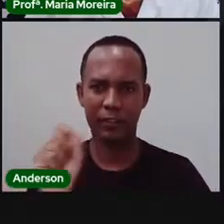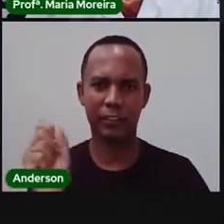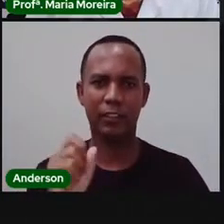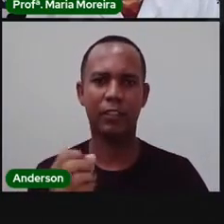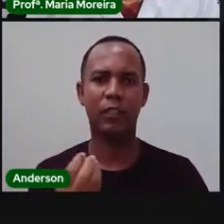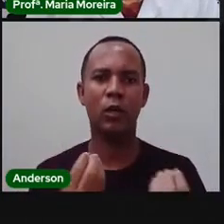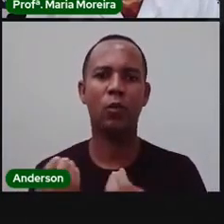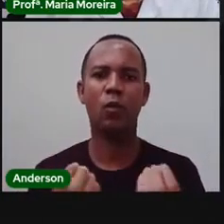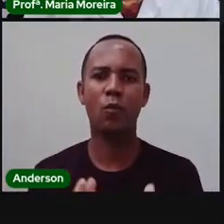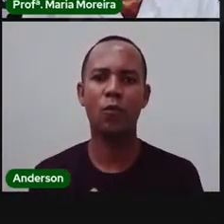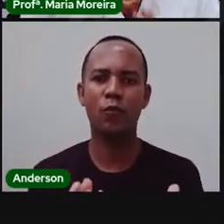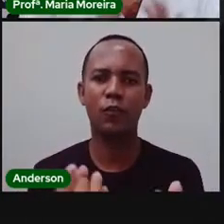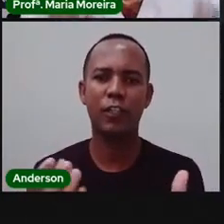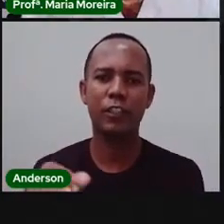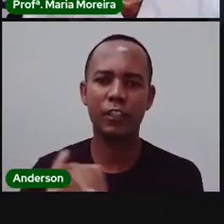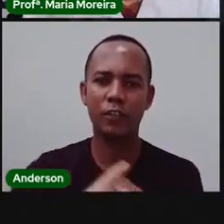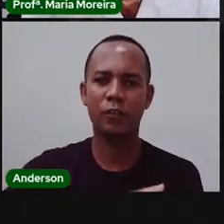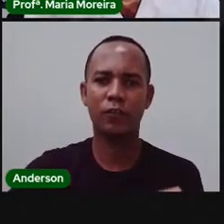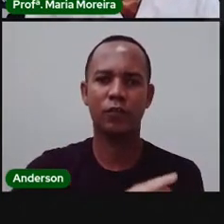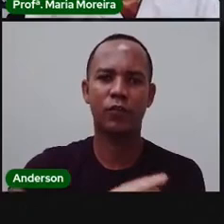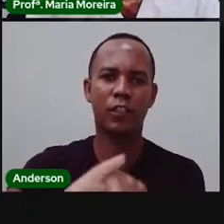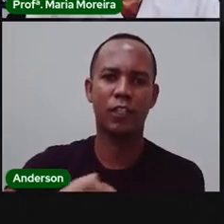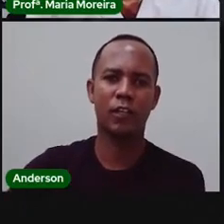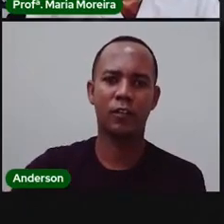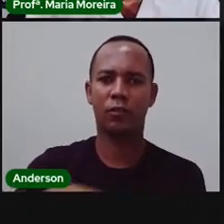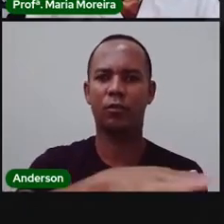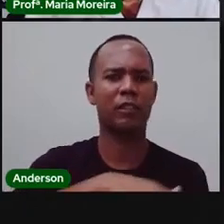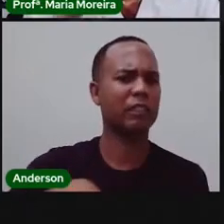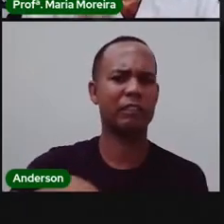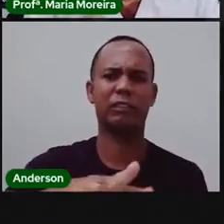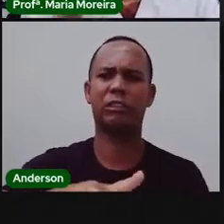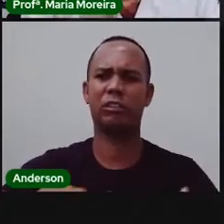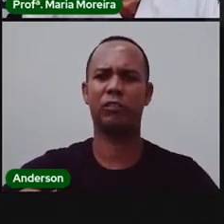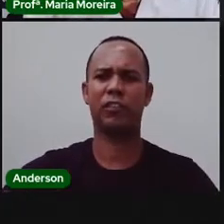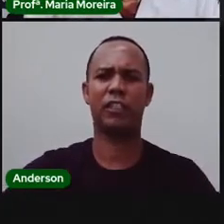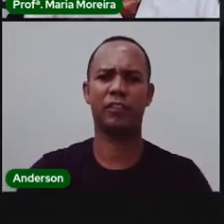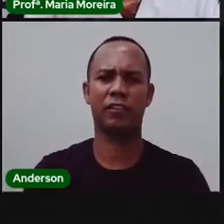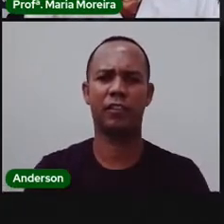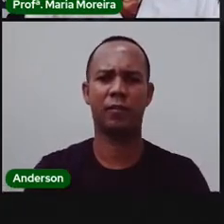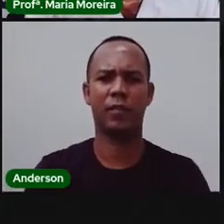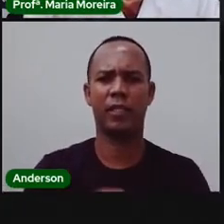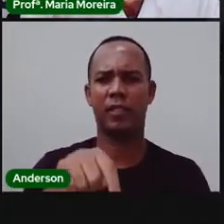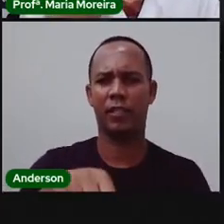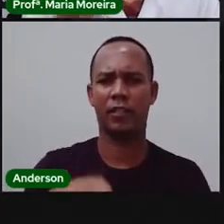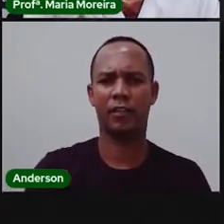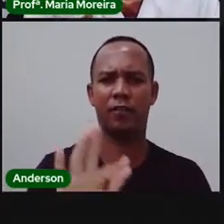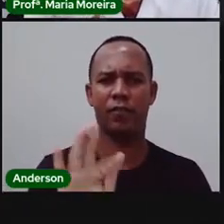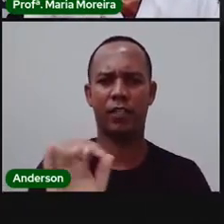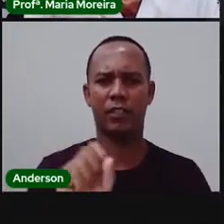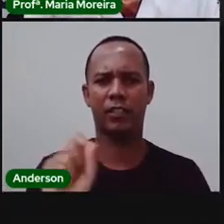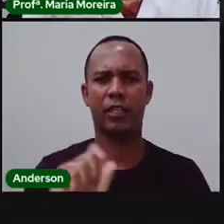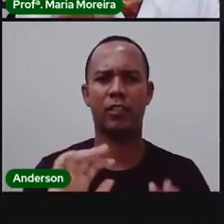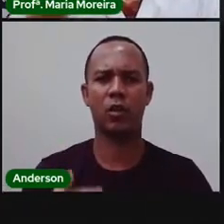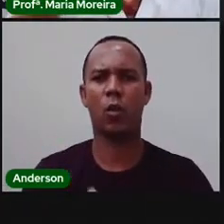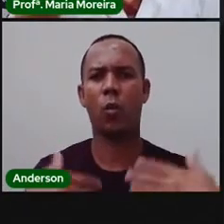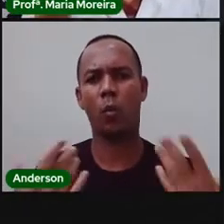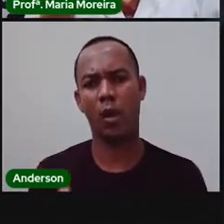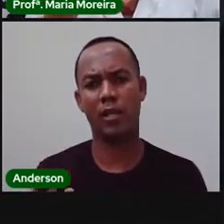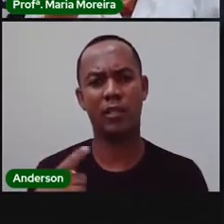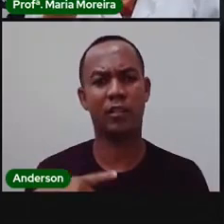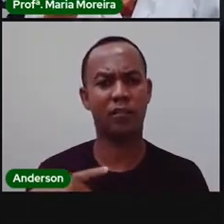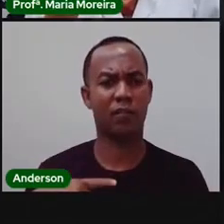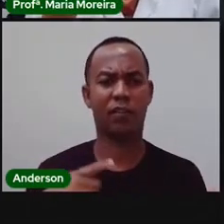feiras livres, espalhadas por vários lugares da cidade. Que, inclusive, a Pró também já falou. Quais são esses locais?